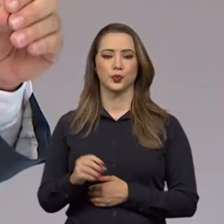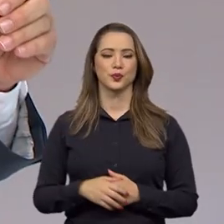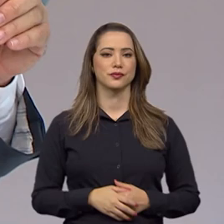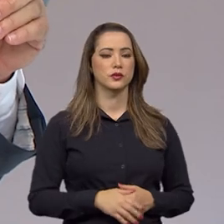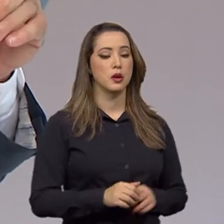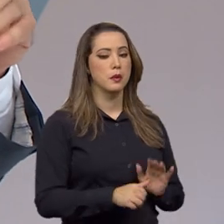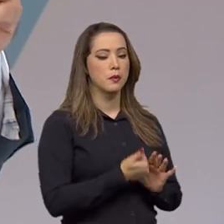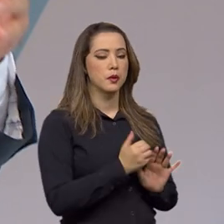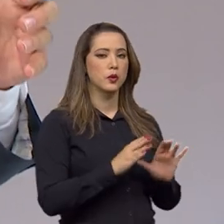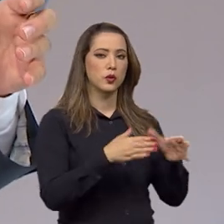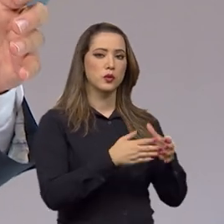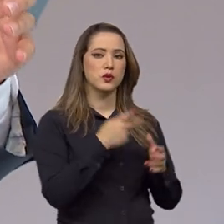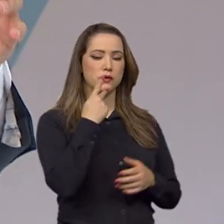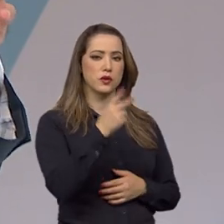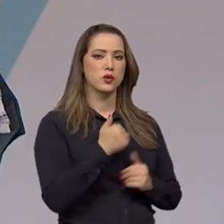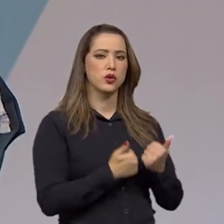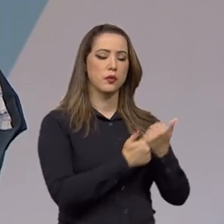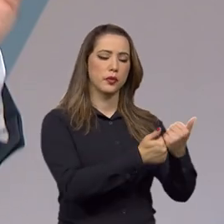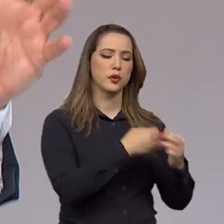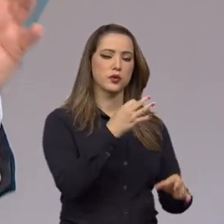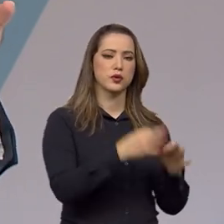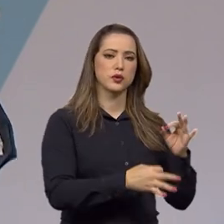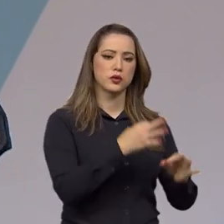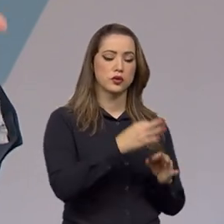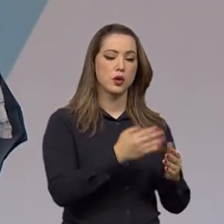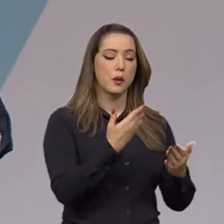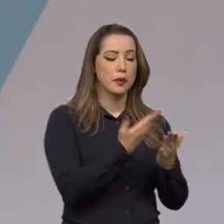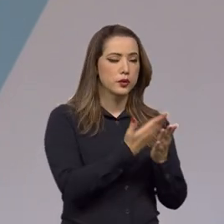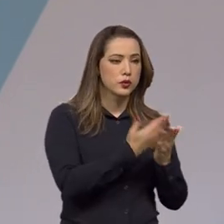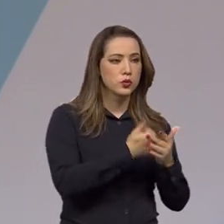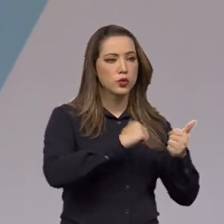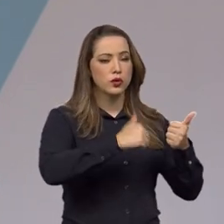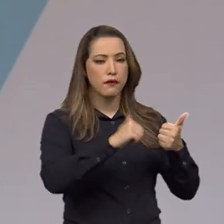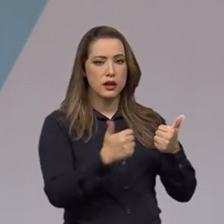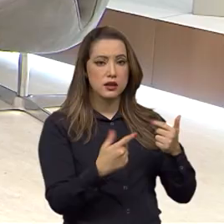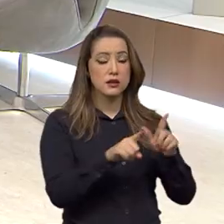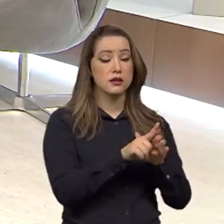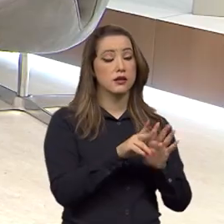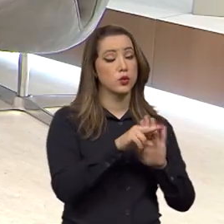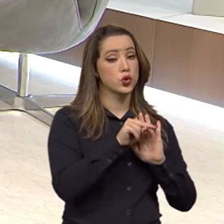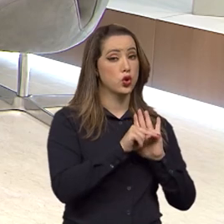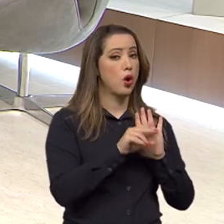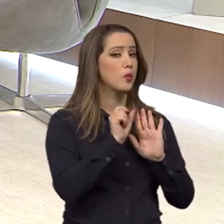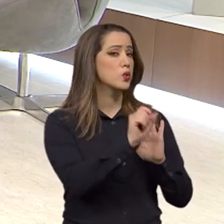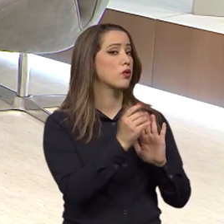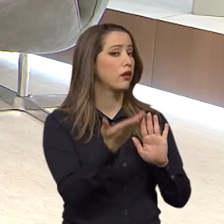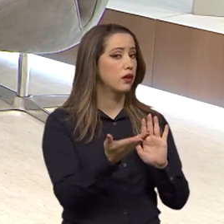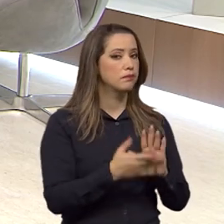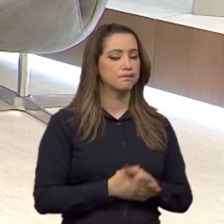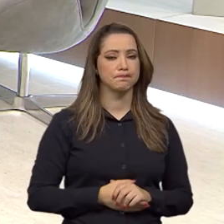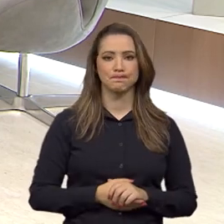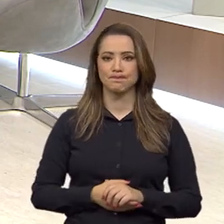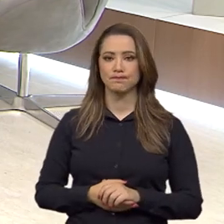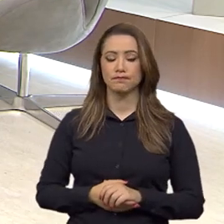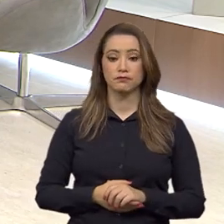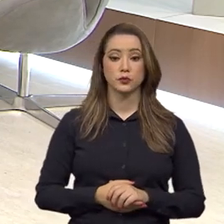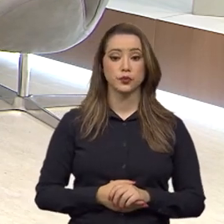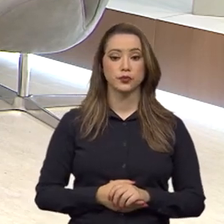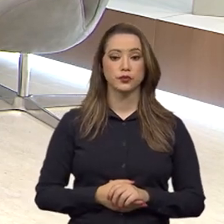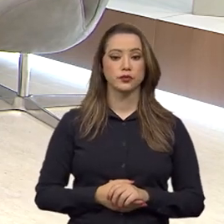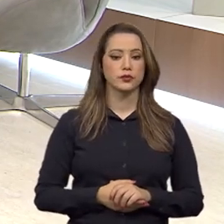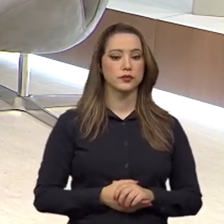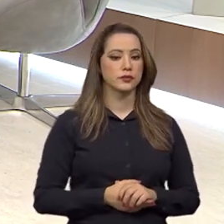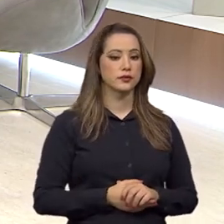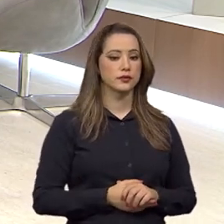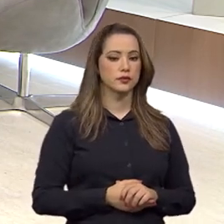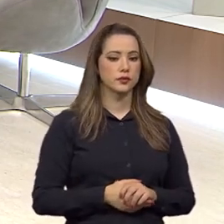assessoramento jurídico em relação ao Poder Executivo para análise e elaboração de atos normativos. O que seria isso? Perfeito. Muitos atos normativos